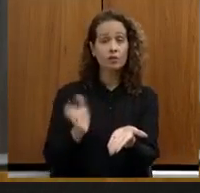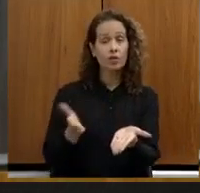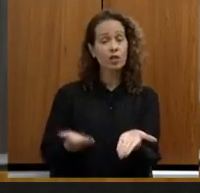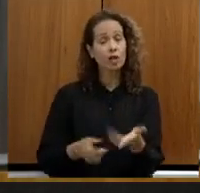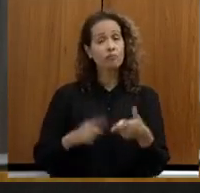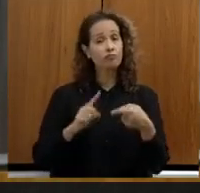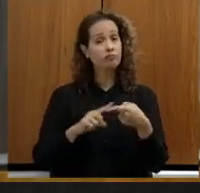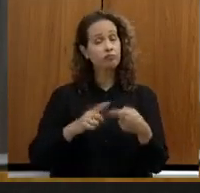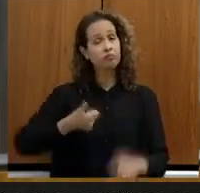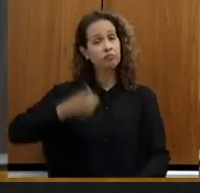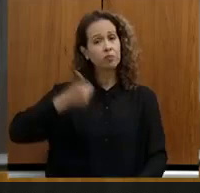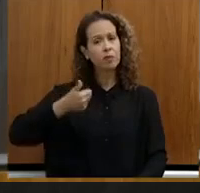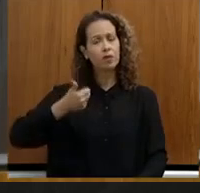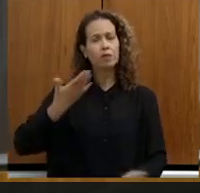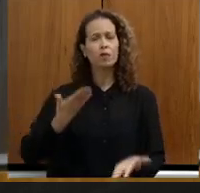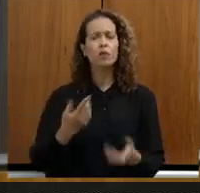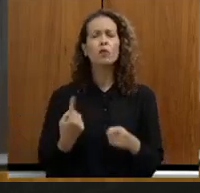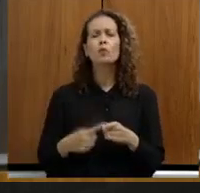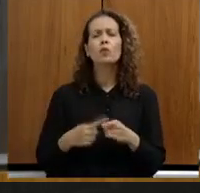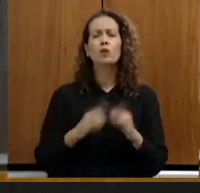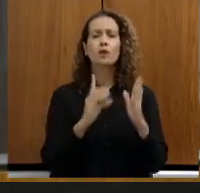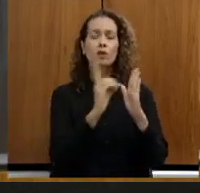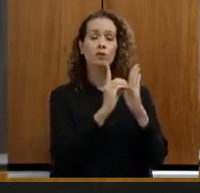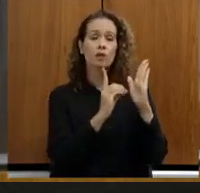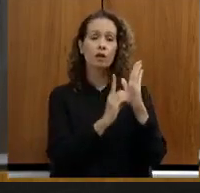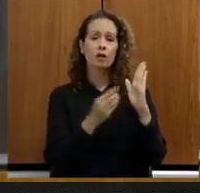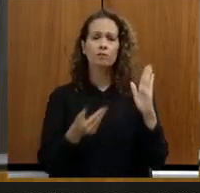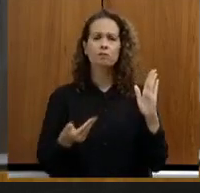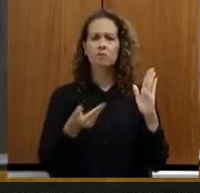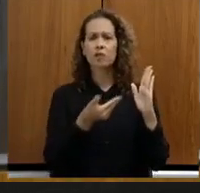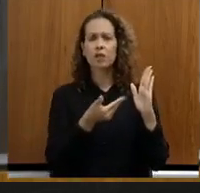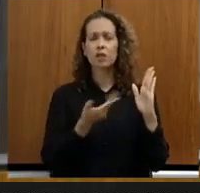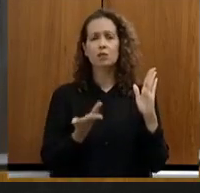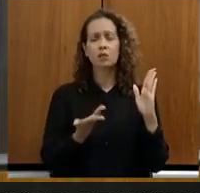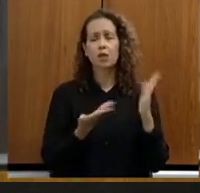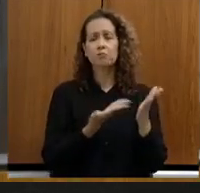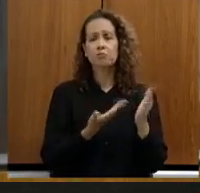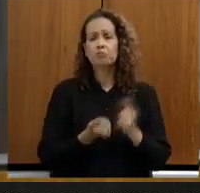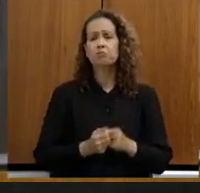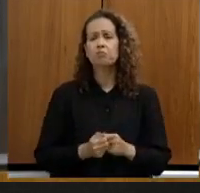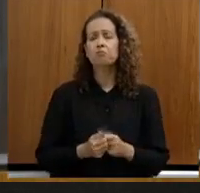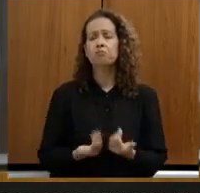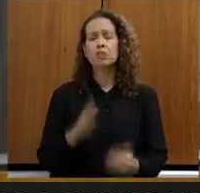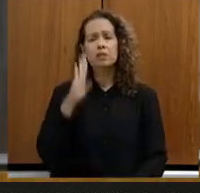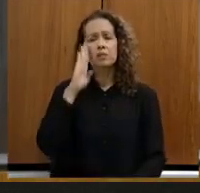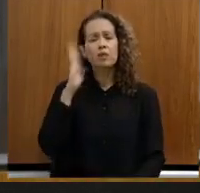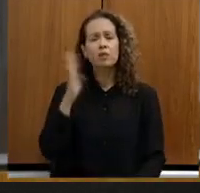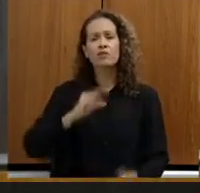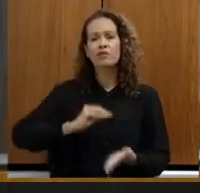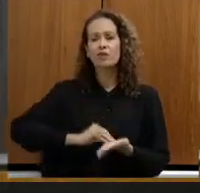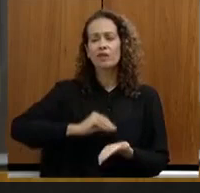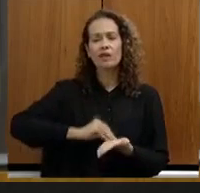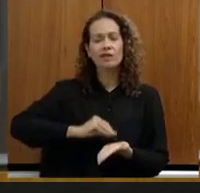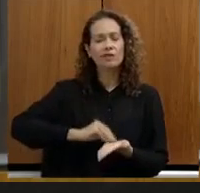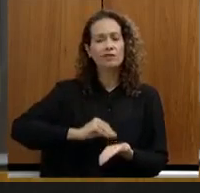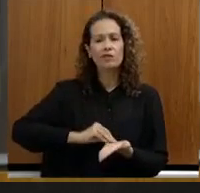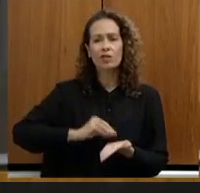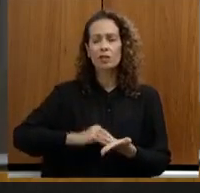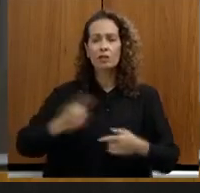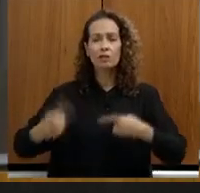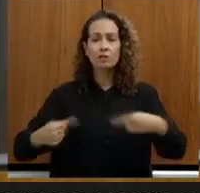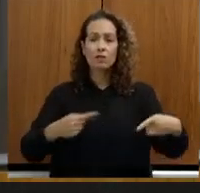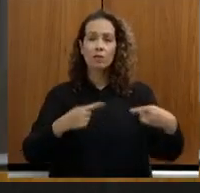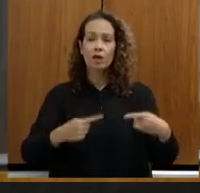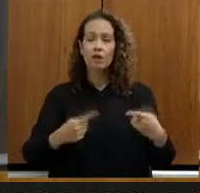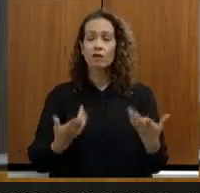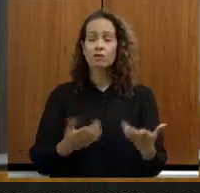primeiro ponto. Por que um decreto com esse perfil, principalmente, da ausência do debate com a